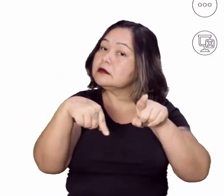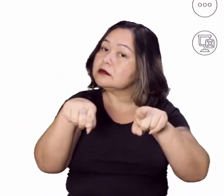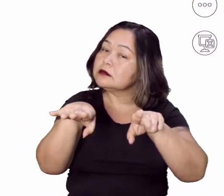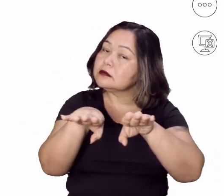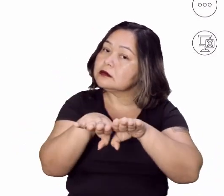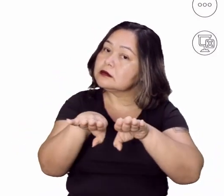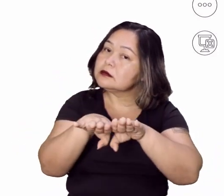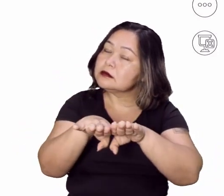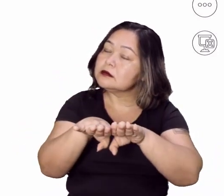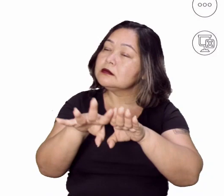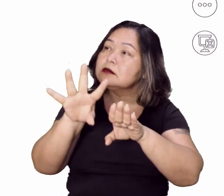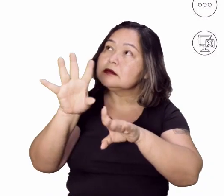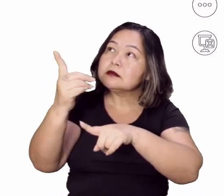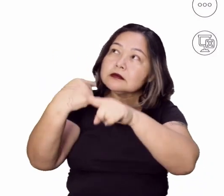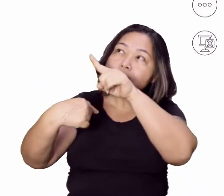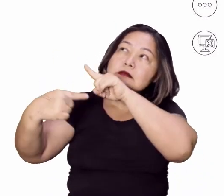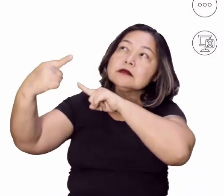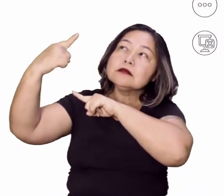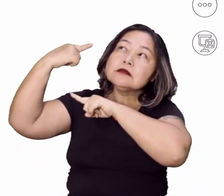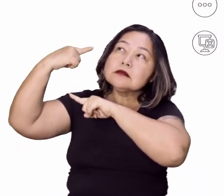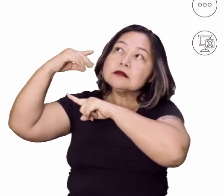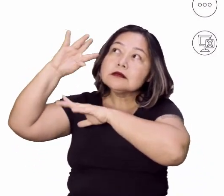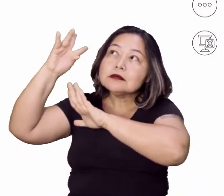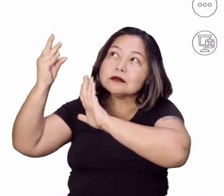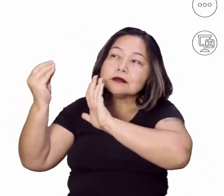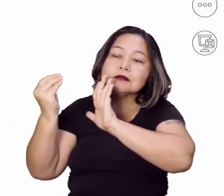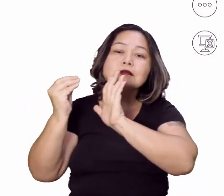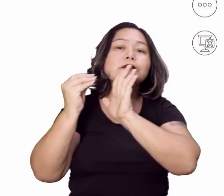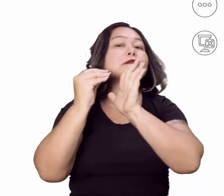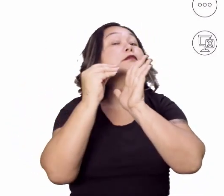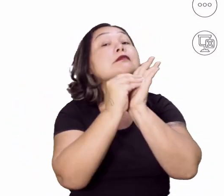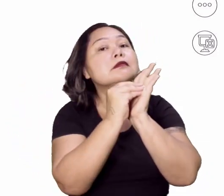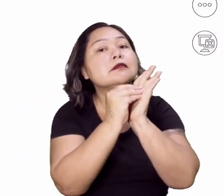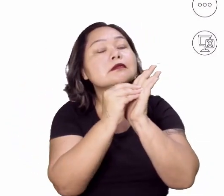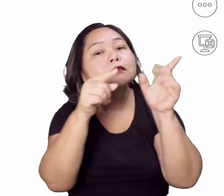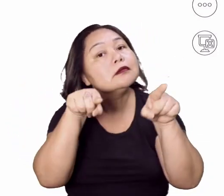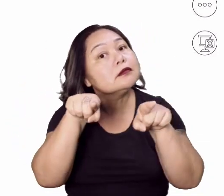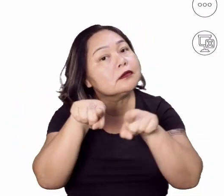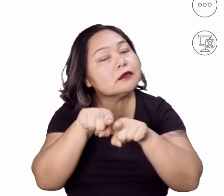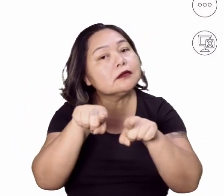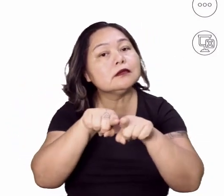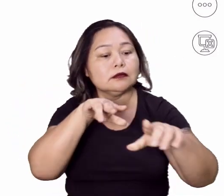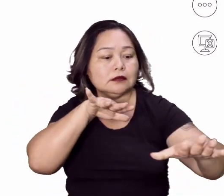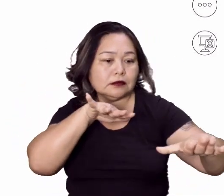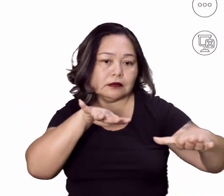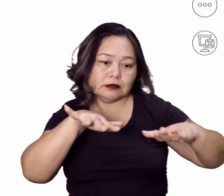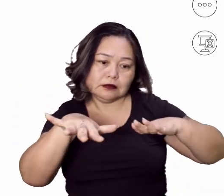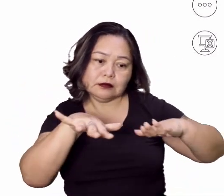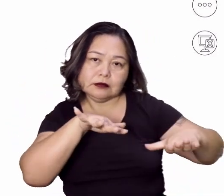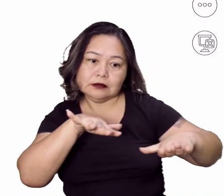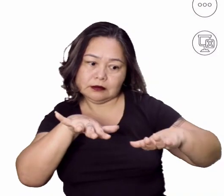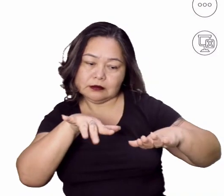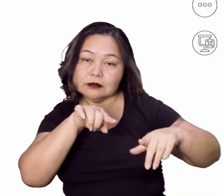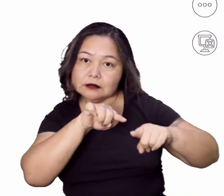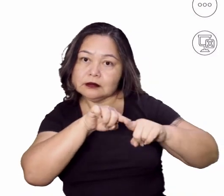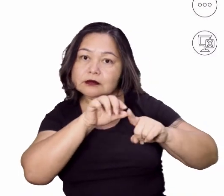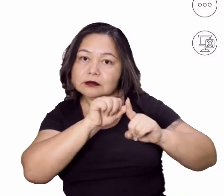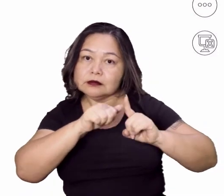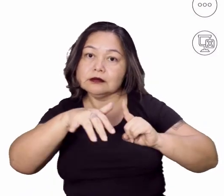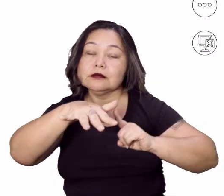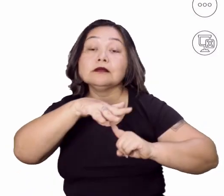elementos do passado, tá? Então, esses movimentos, eles vão em busca de justiça